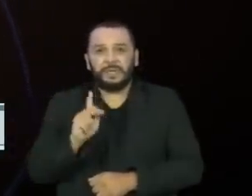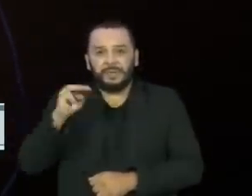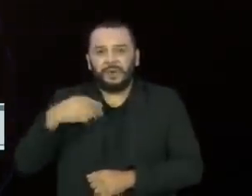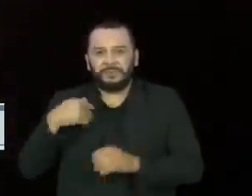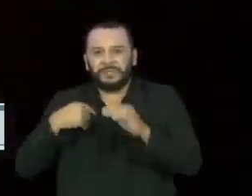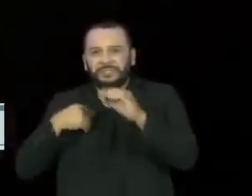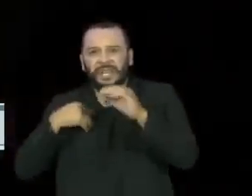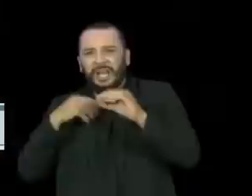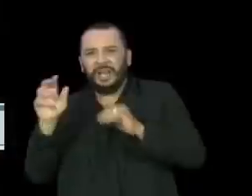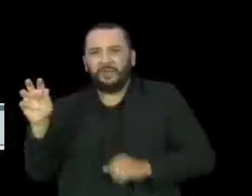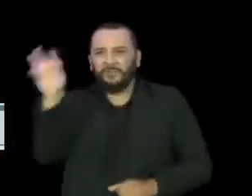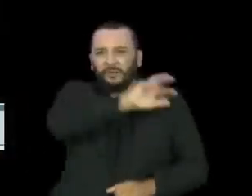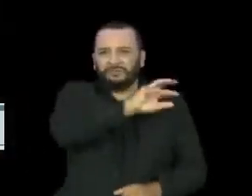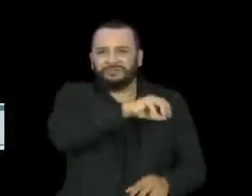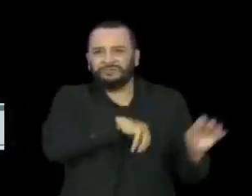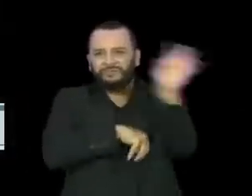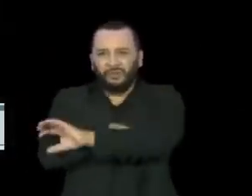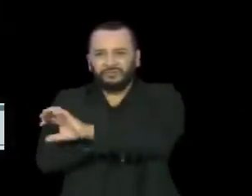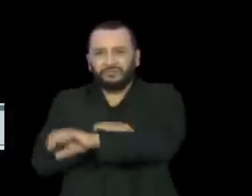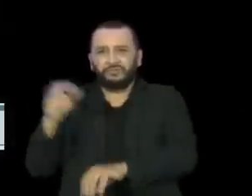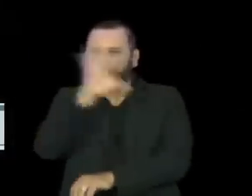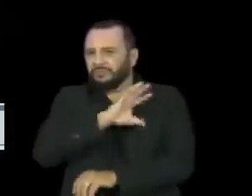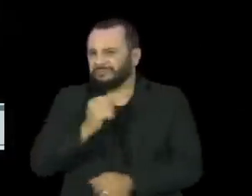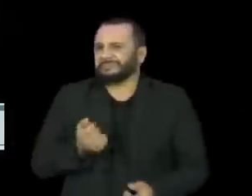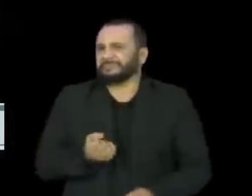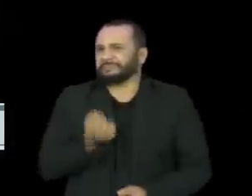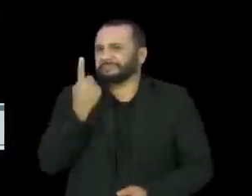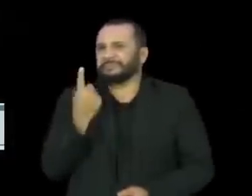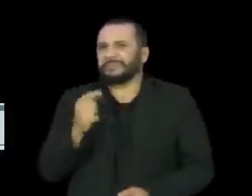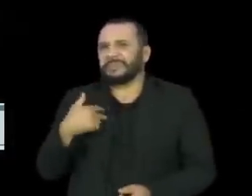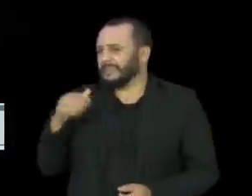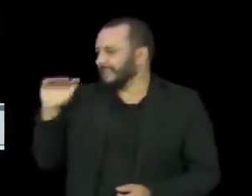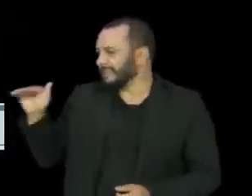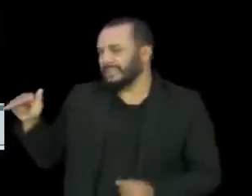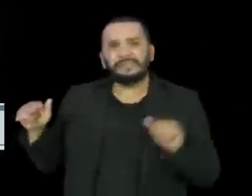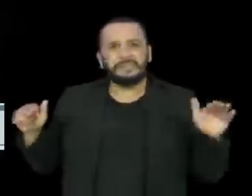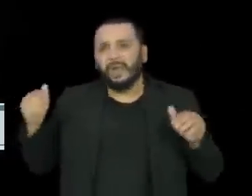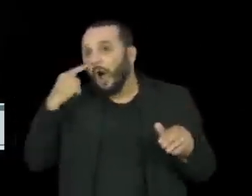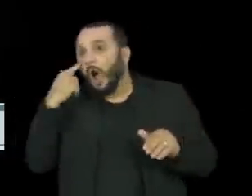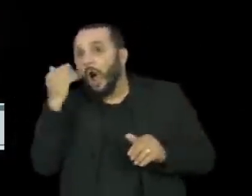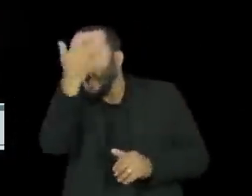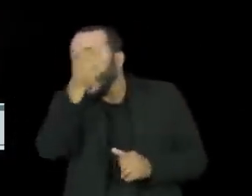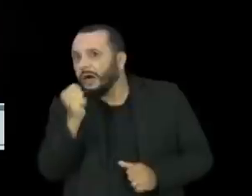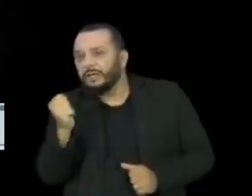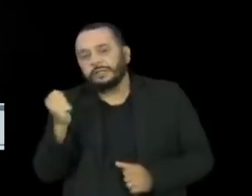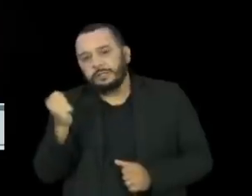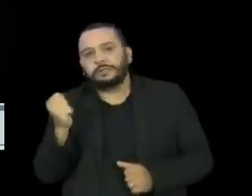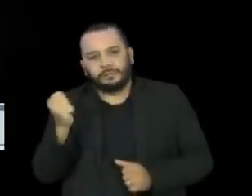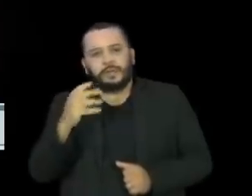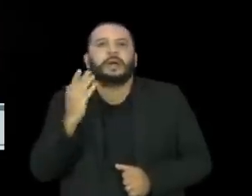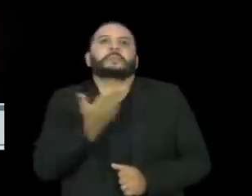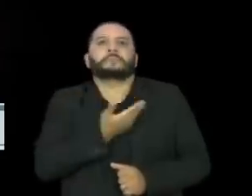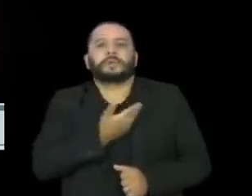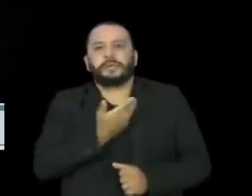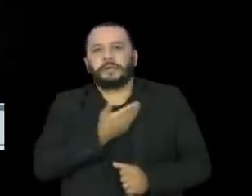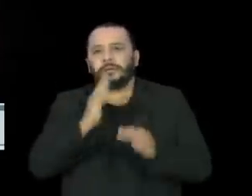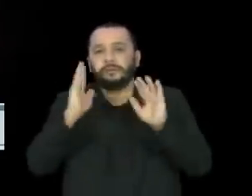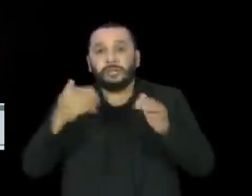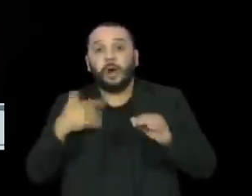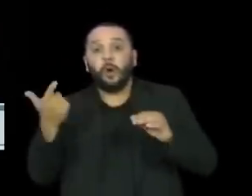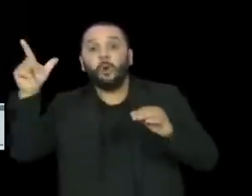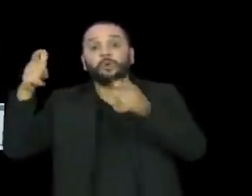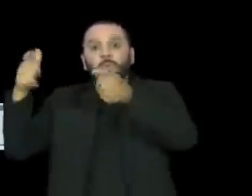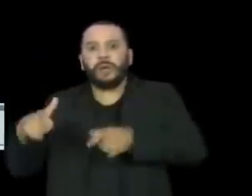por hora. O astrônomo alertou outros colegas que passaram a acompanhar a trajetória do objeto a partir de outros